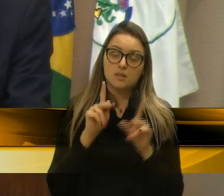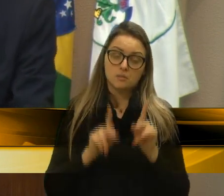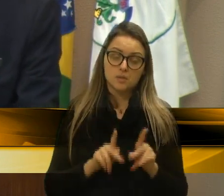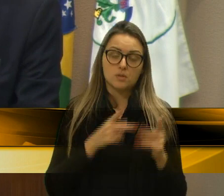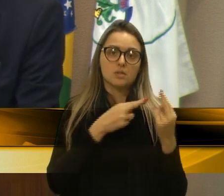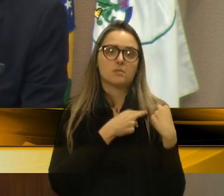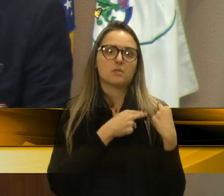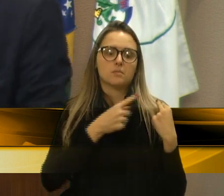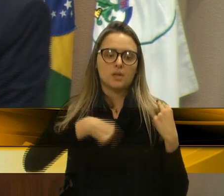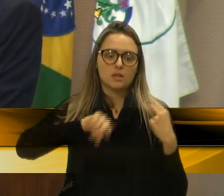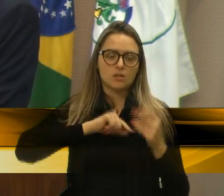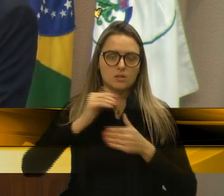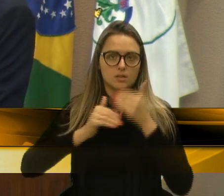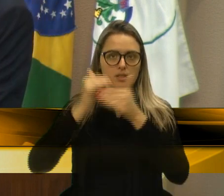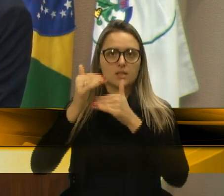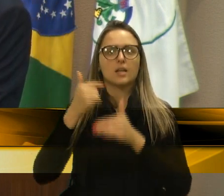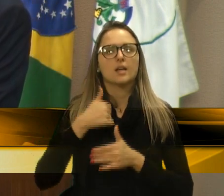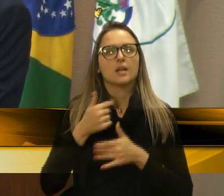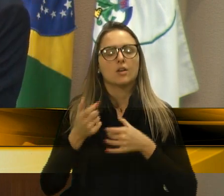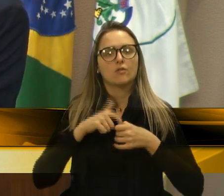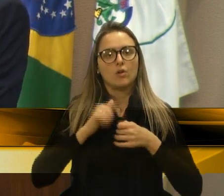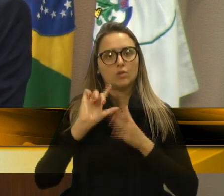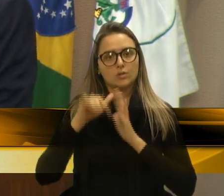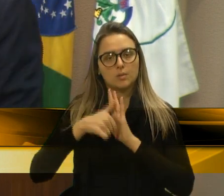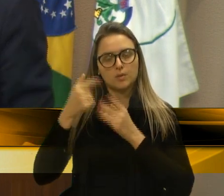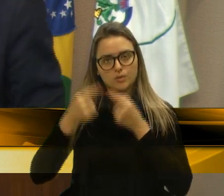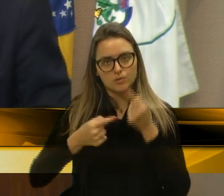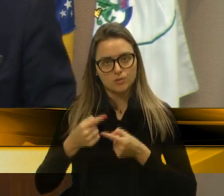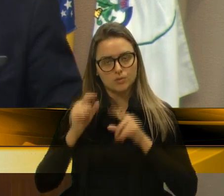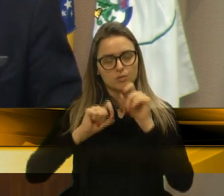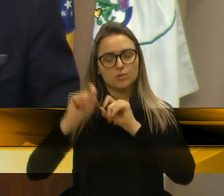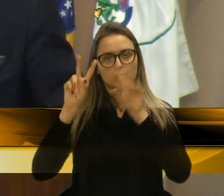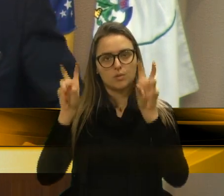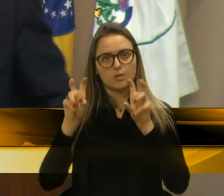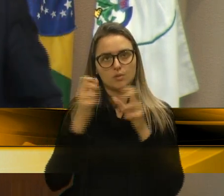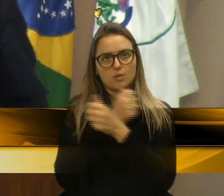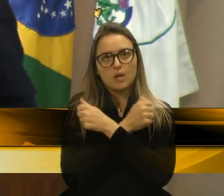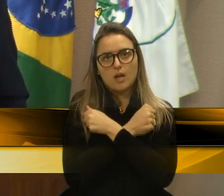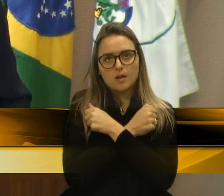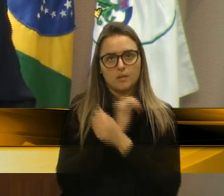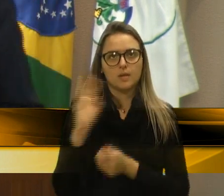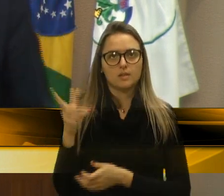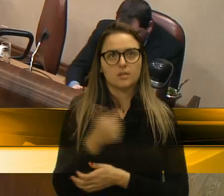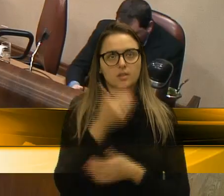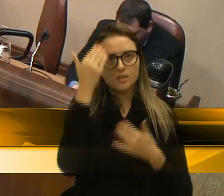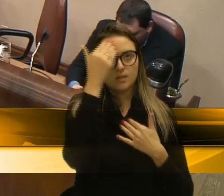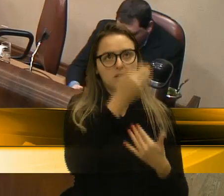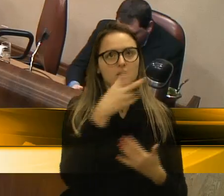nós avançarmos nesse assunto. Voltaremos a discutir, falar sobre essa questão. Um abraço. Obrigada, vereador. Próxima vereadora.